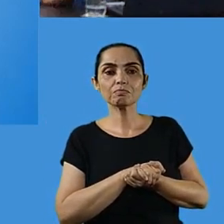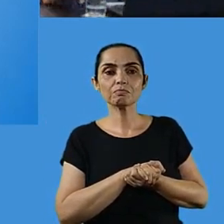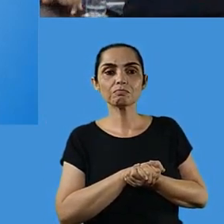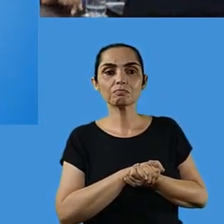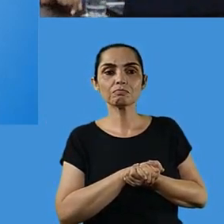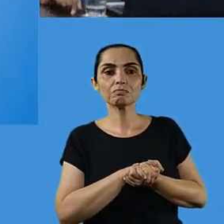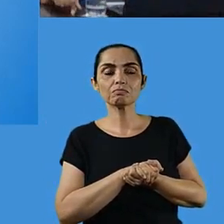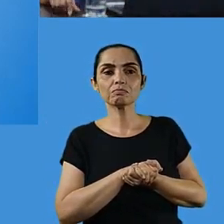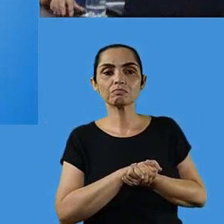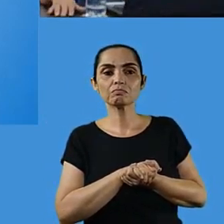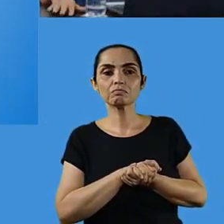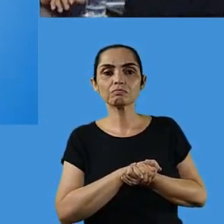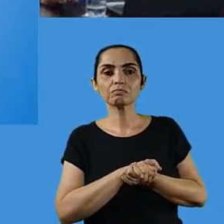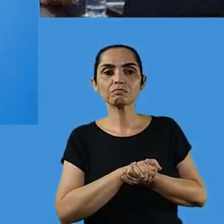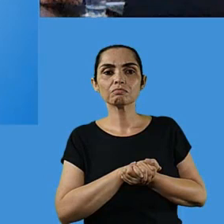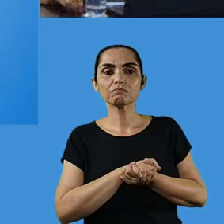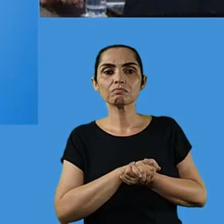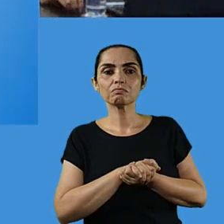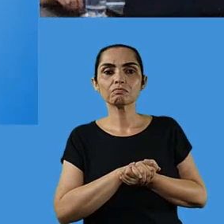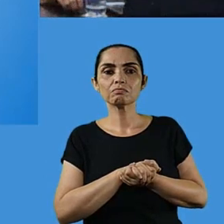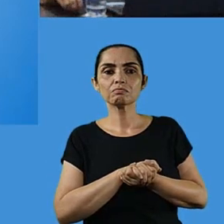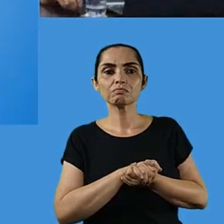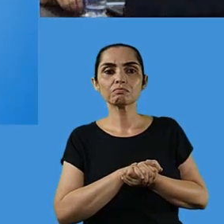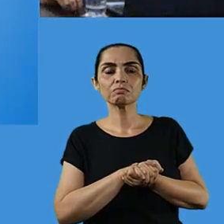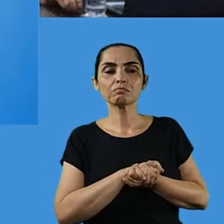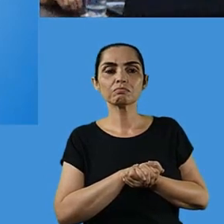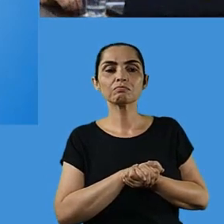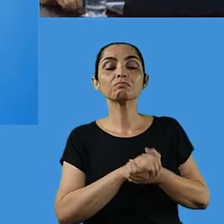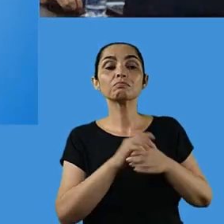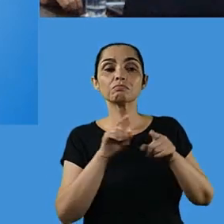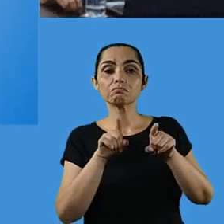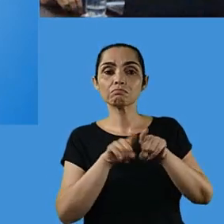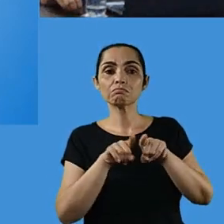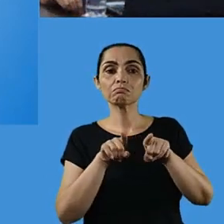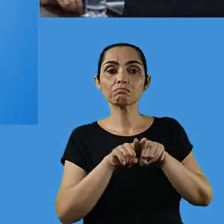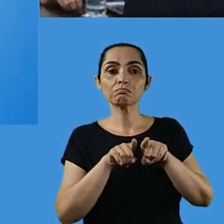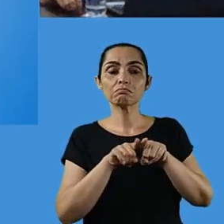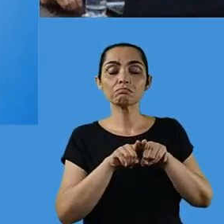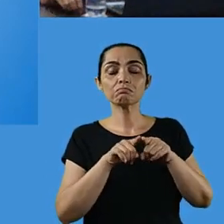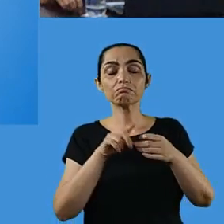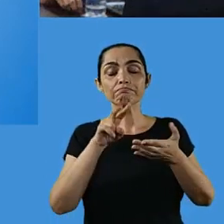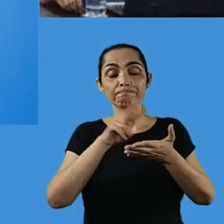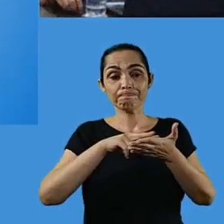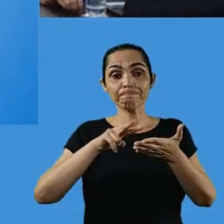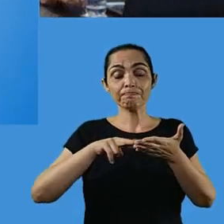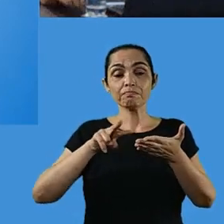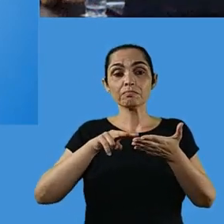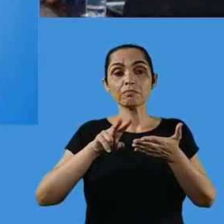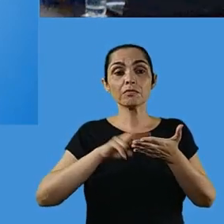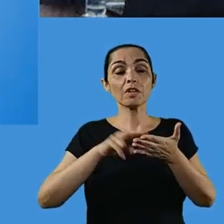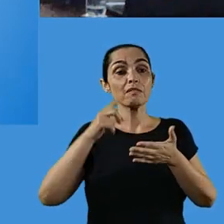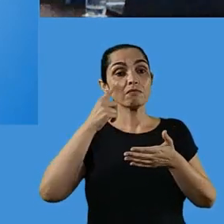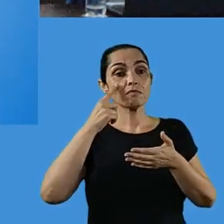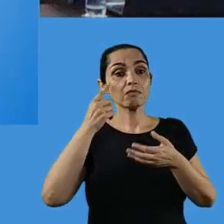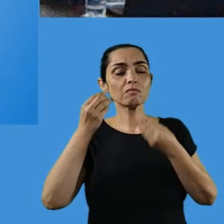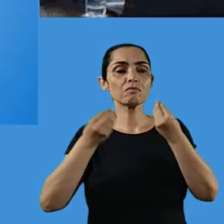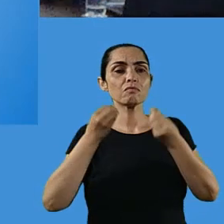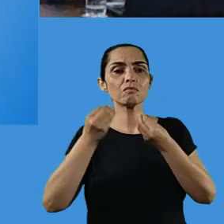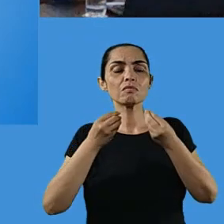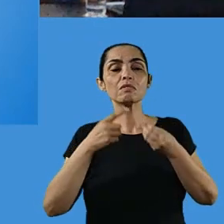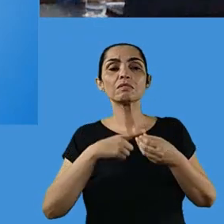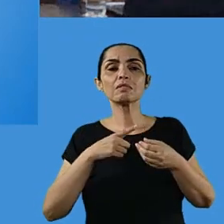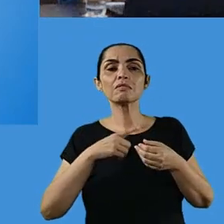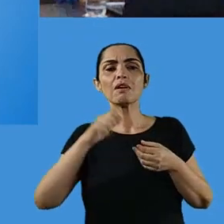Tem alguma referencial, biografia, que eu poderia falar que está muito interessante, que é do Gabriel Chalita, que ele fala, a solução está no